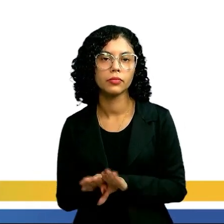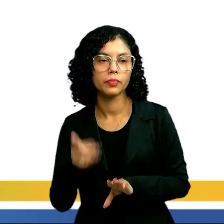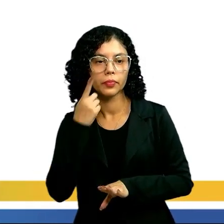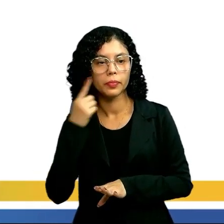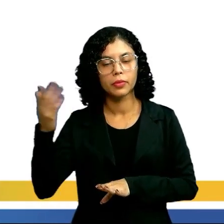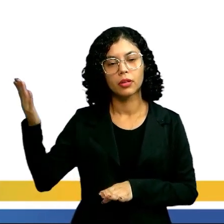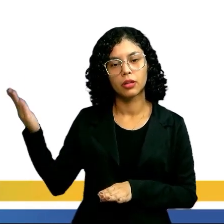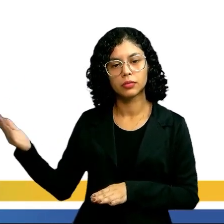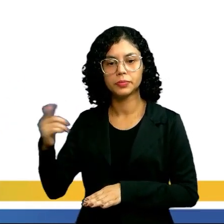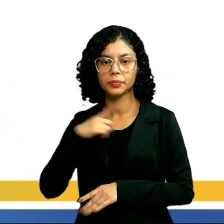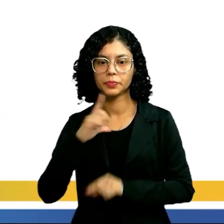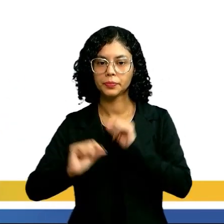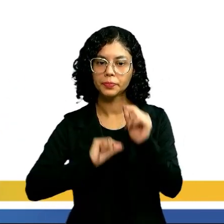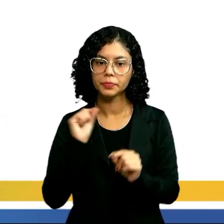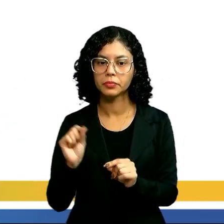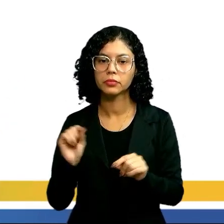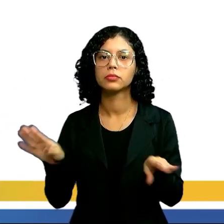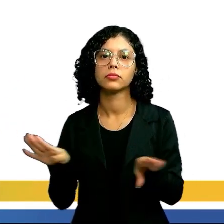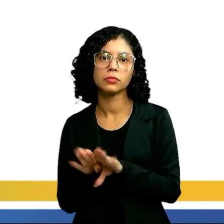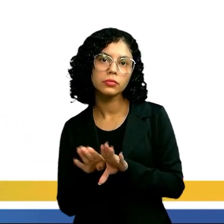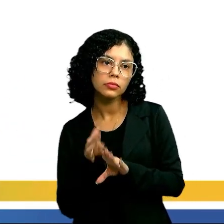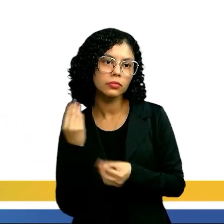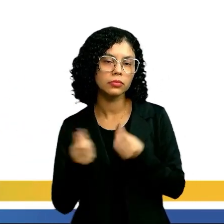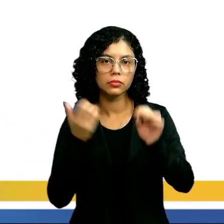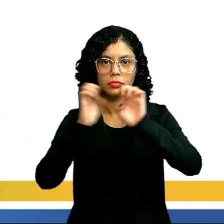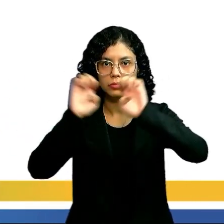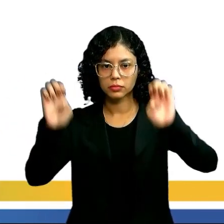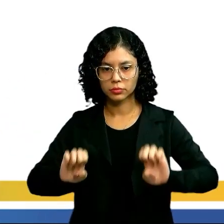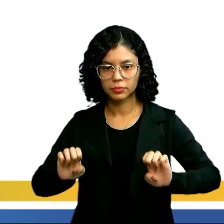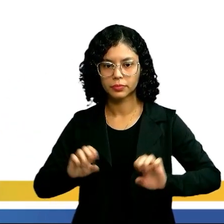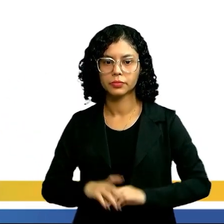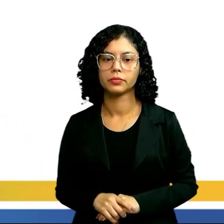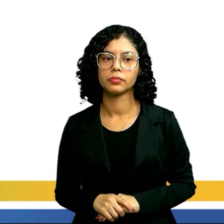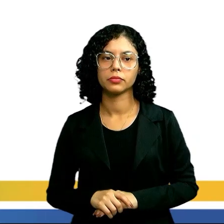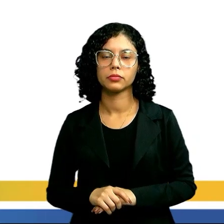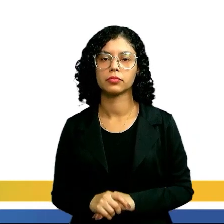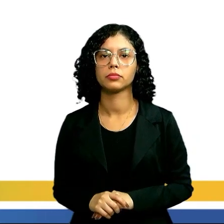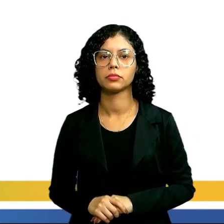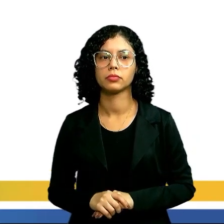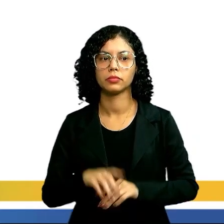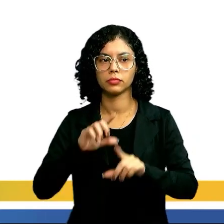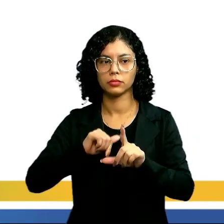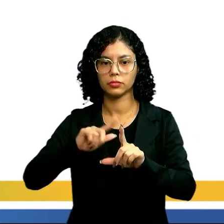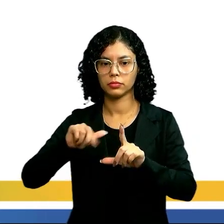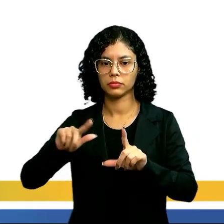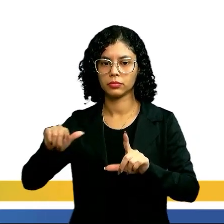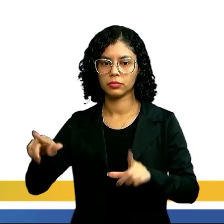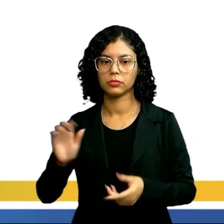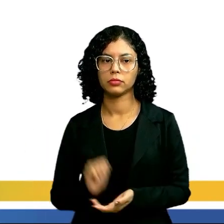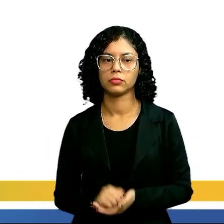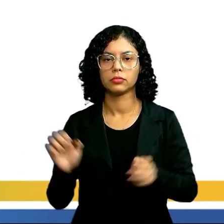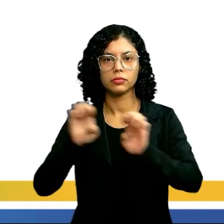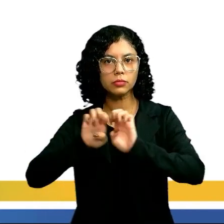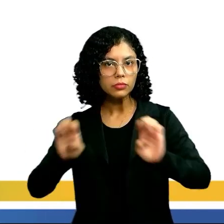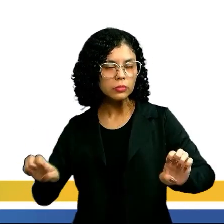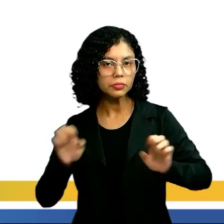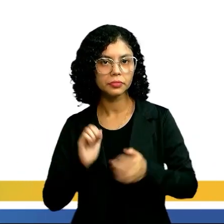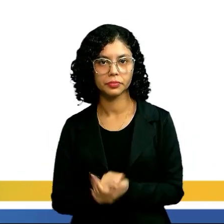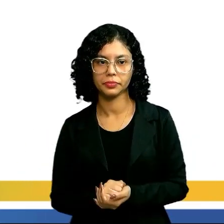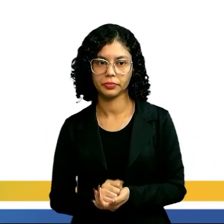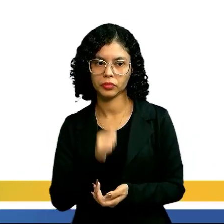Olha aí. Nós temos, como estrutura, esses gráficos, essas equações